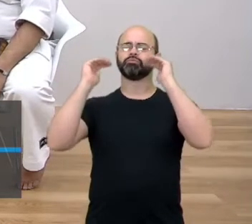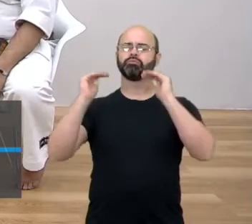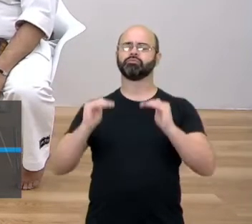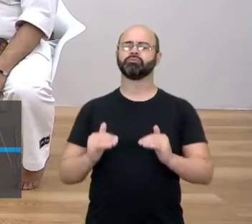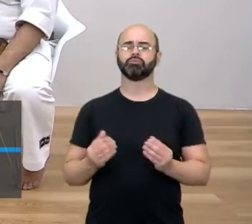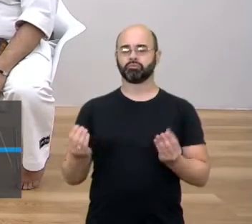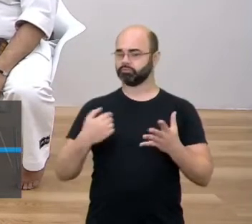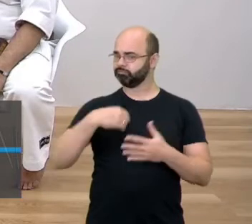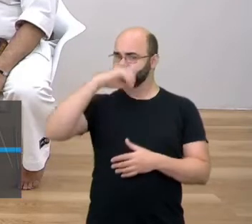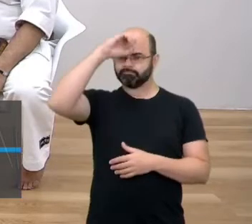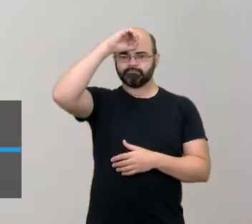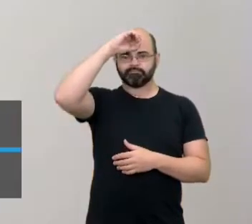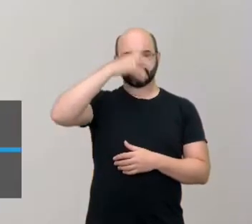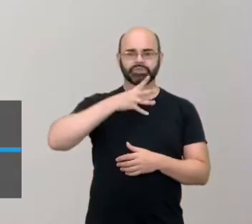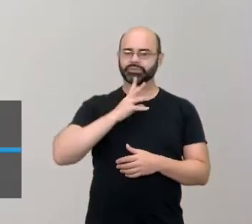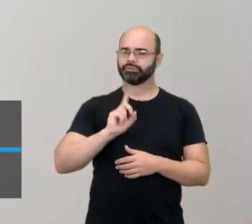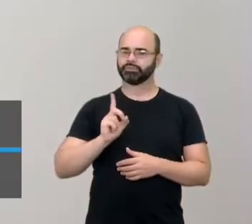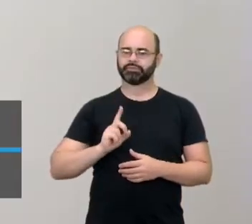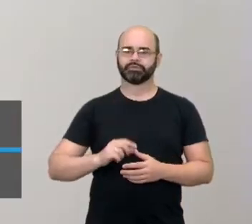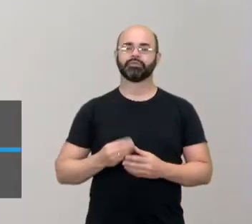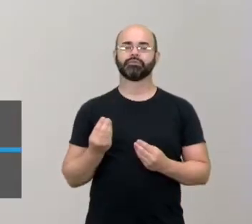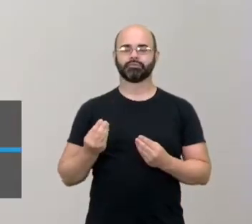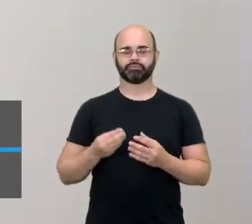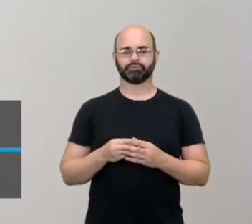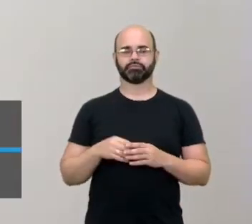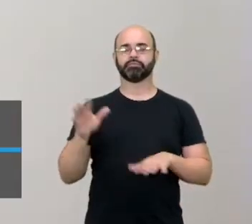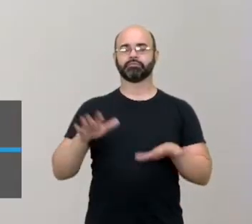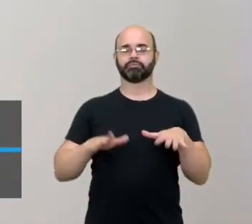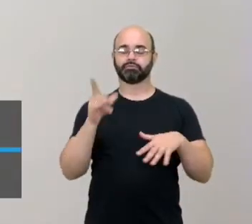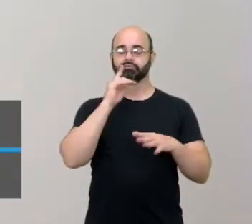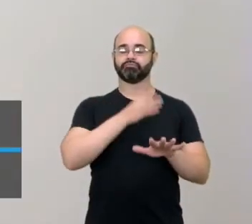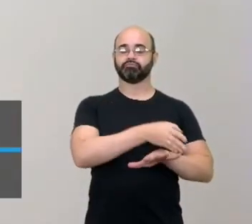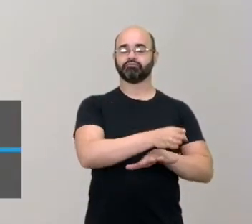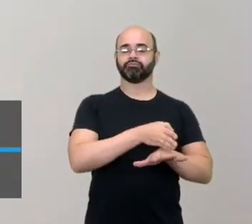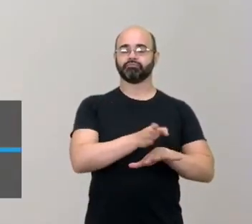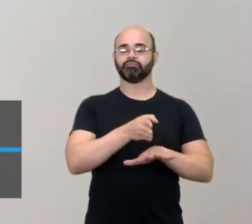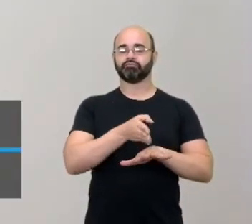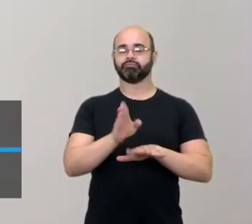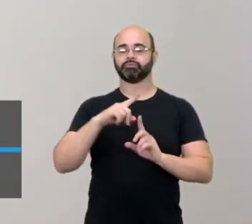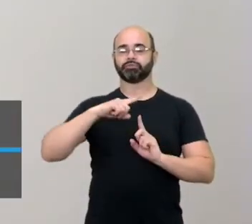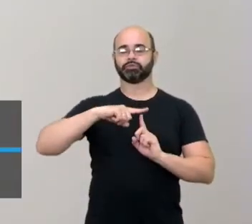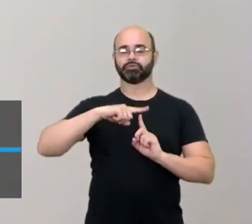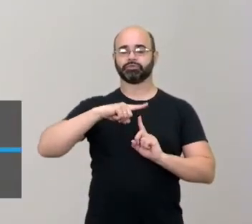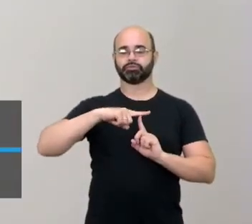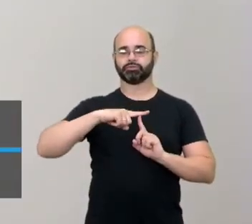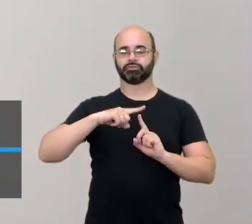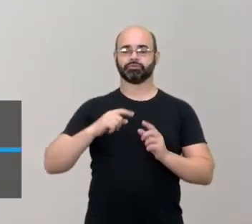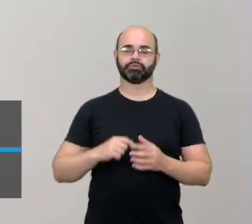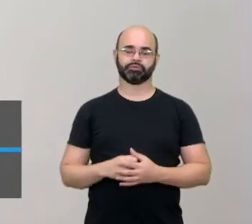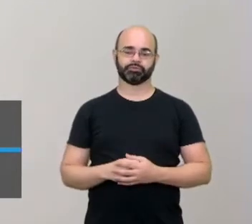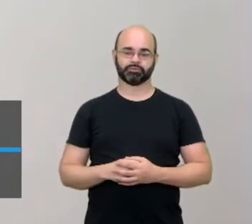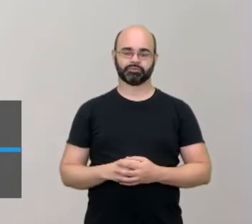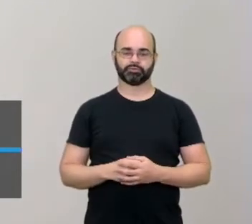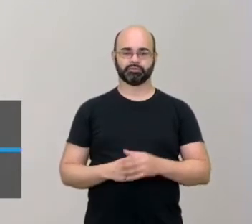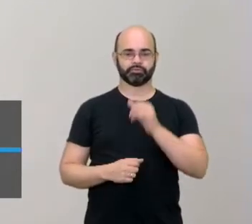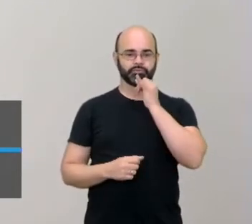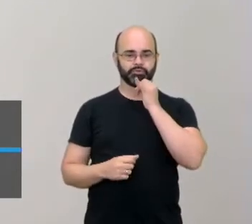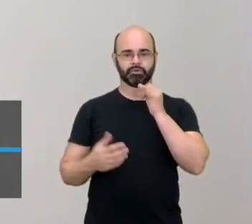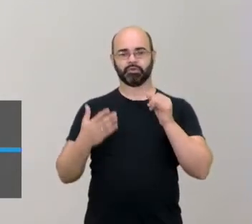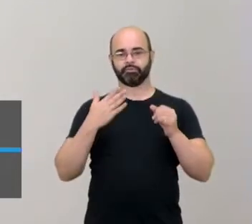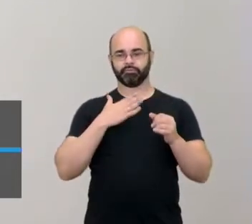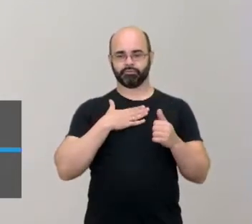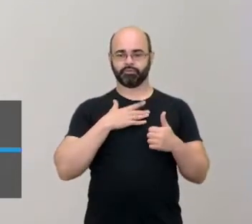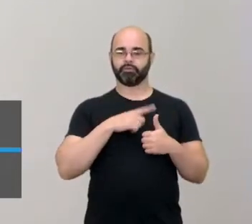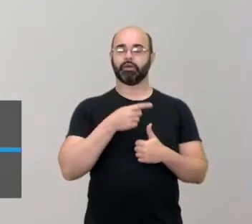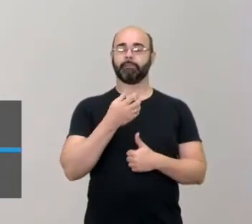totalmente leigo no assunto. É, depende do estilo. Certo. No caso do Kyokushin, que é o que eu pratico, é a branca, né?